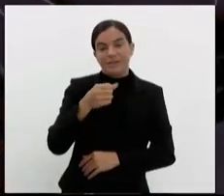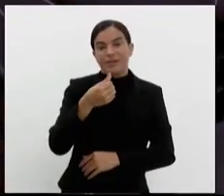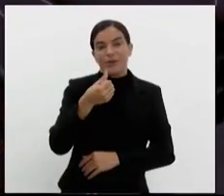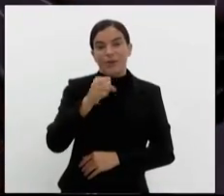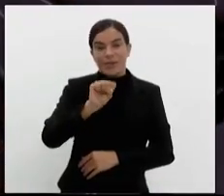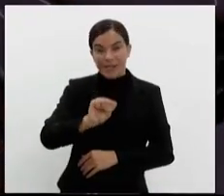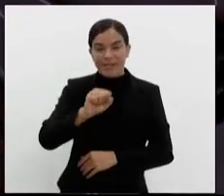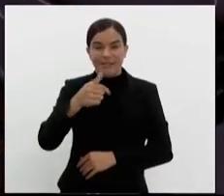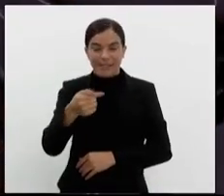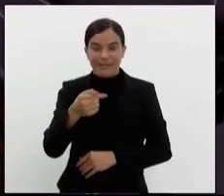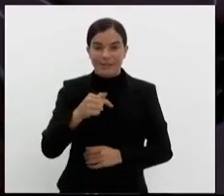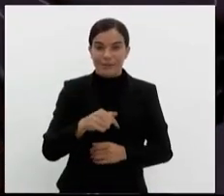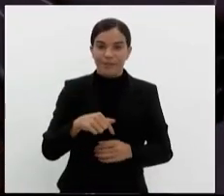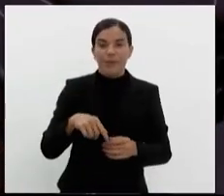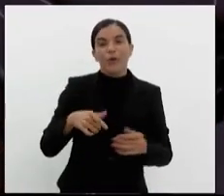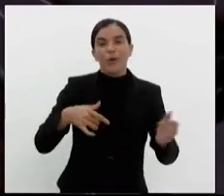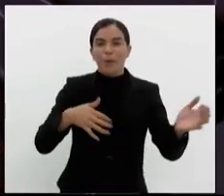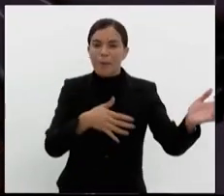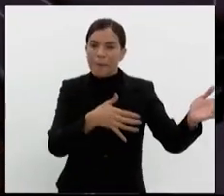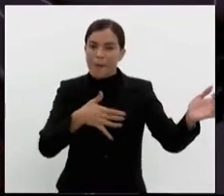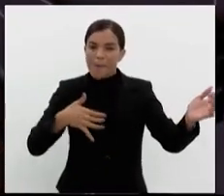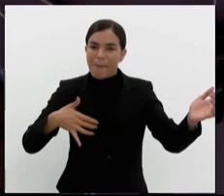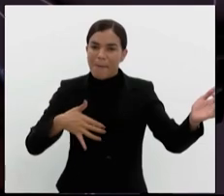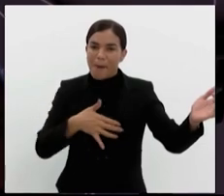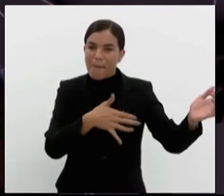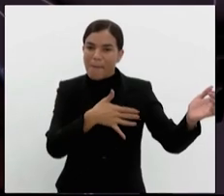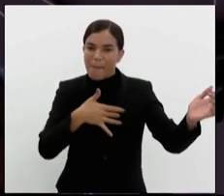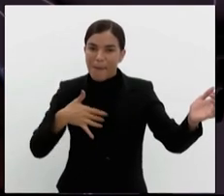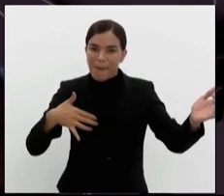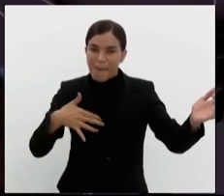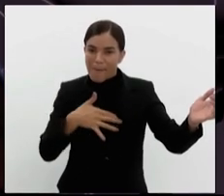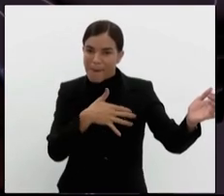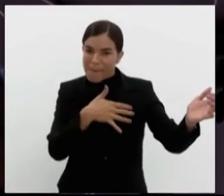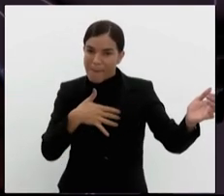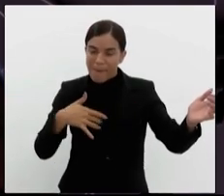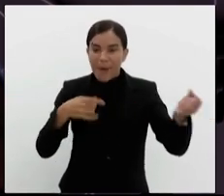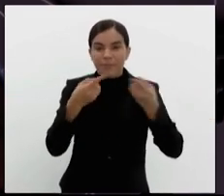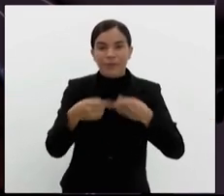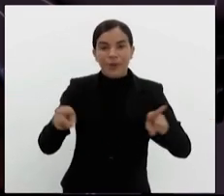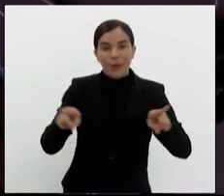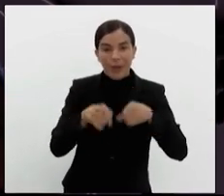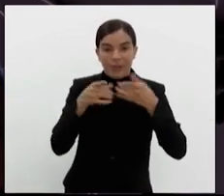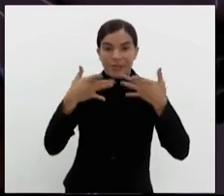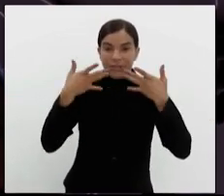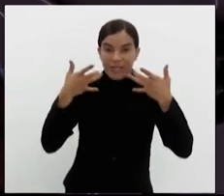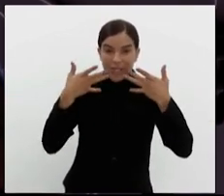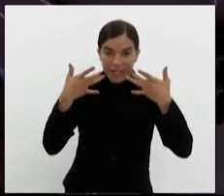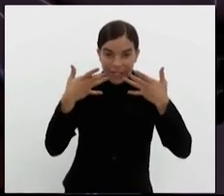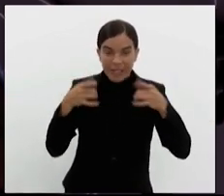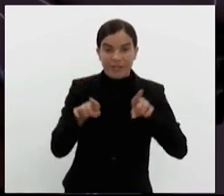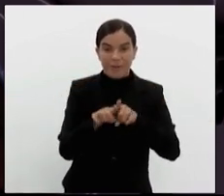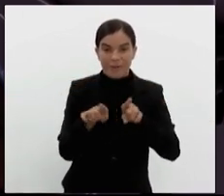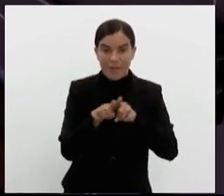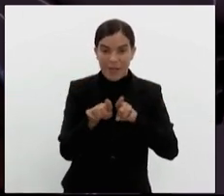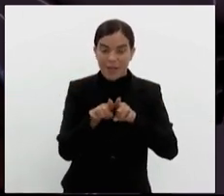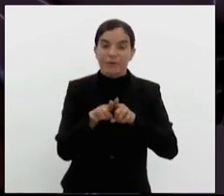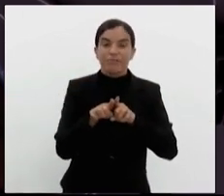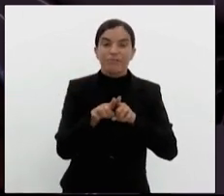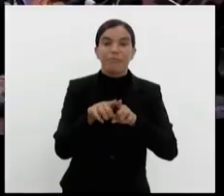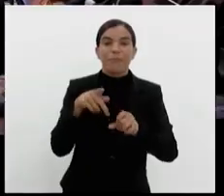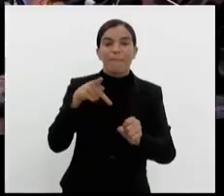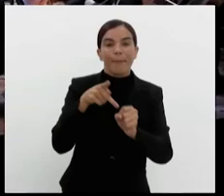O violinista Ricardo Amado, que é espala da Orquestra do Teatro Municipal e da Orquestra Petrobras